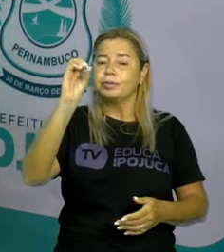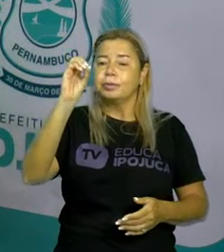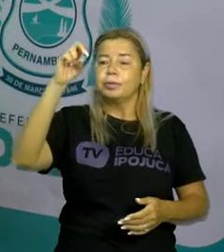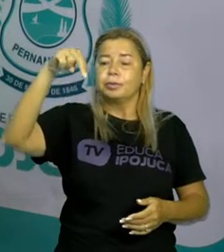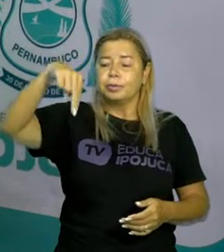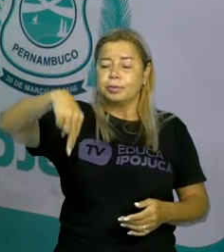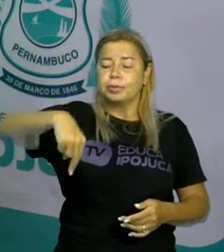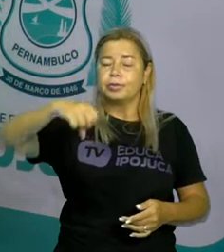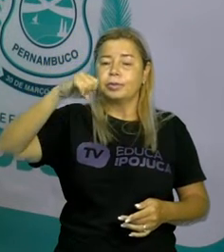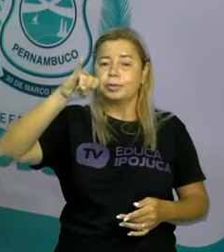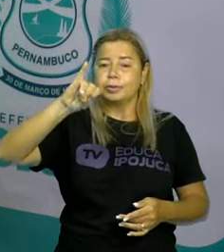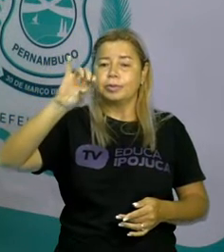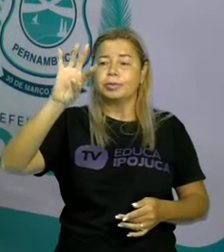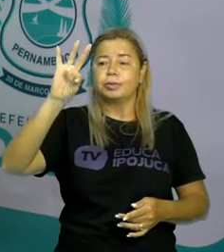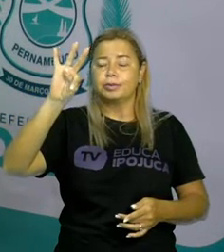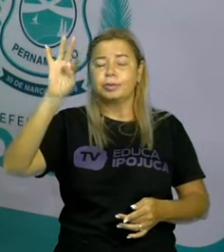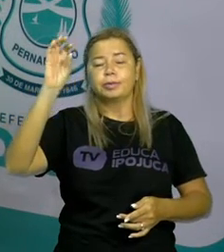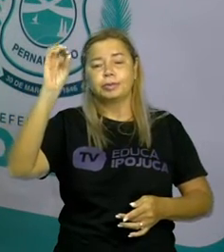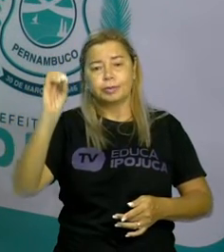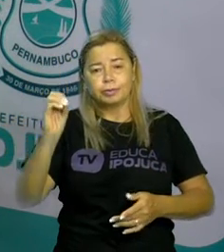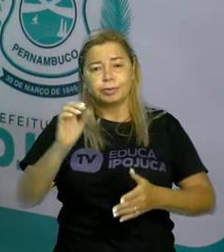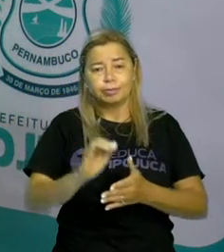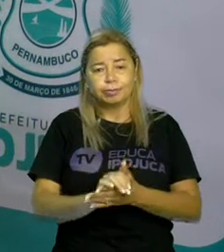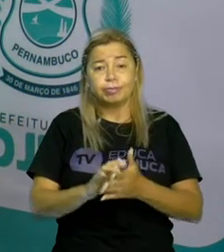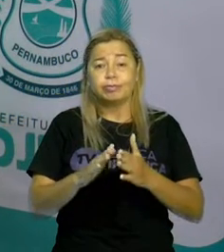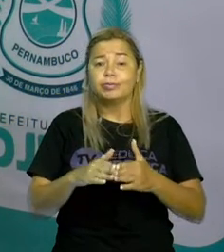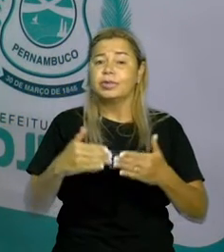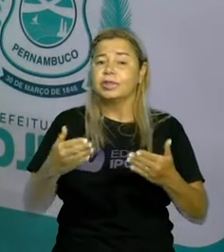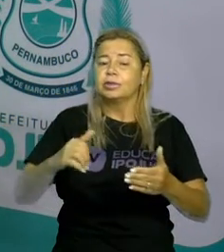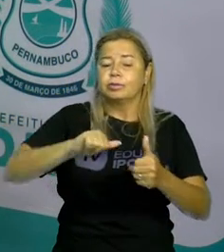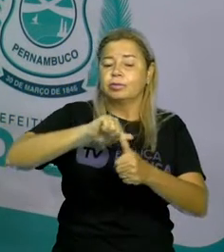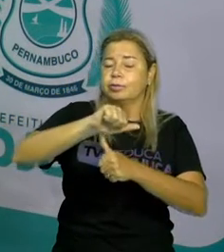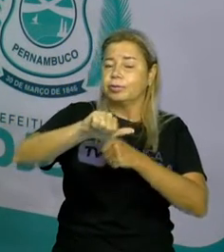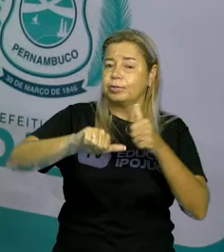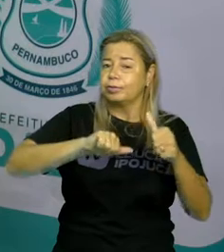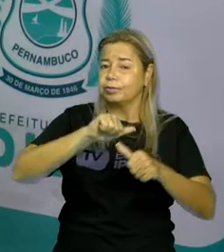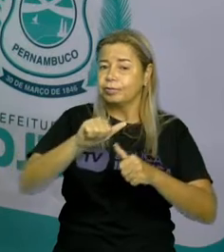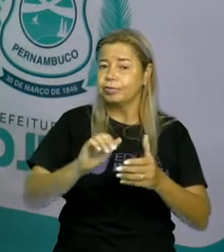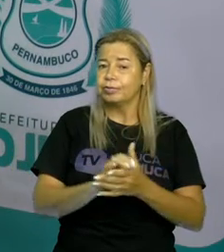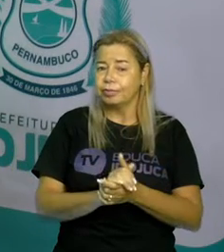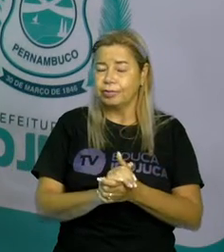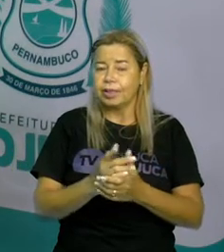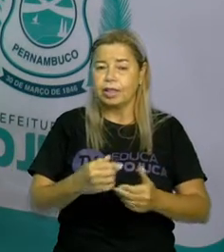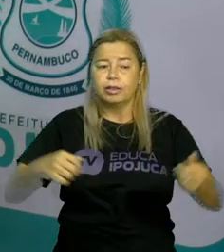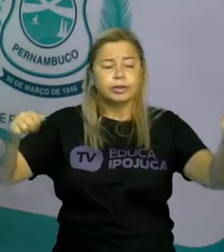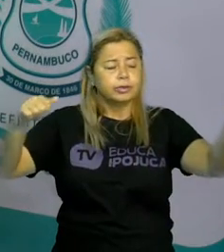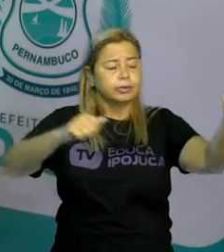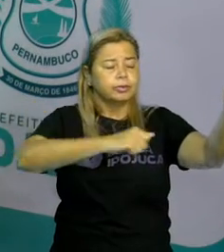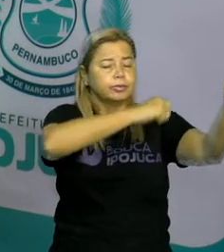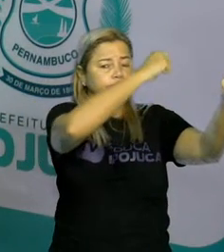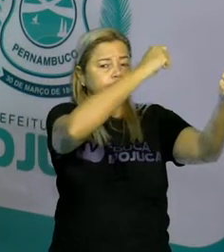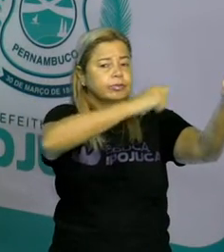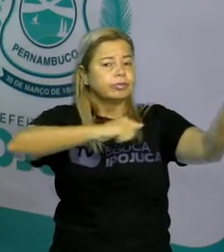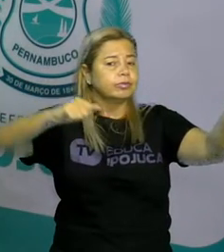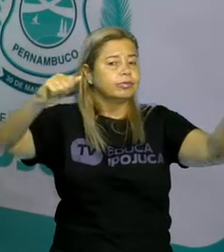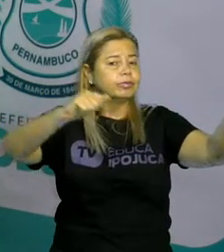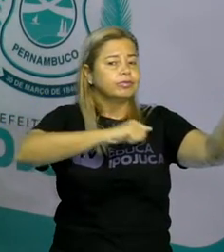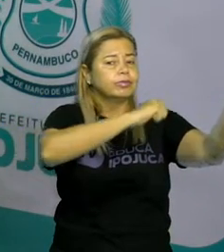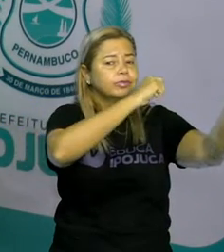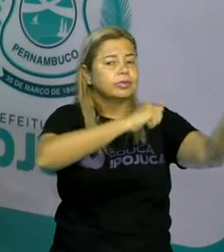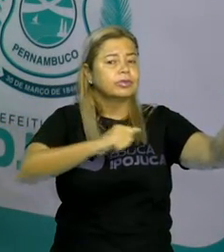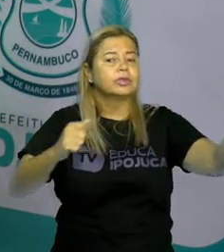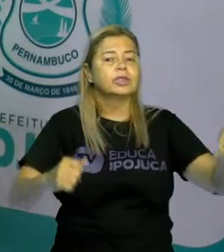Então a gente tem aqui uma mudança. Por exemplo, violino. A gente pode também se confundir